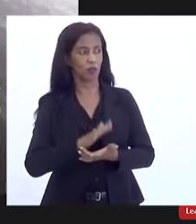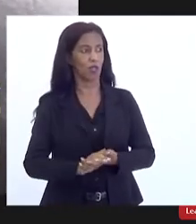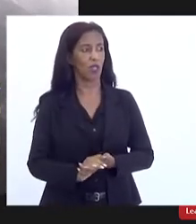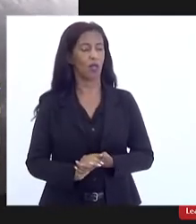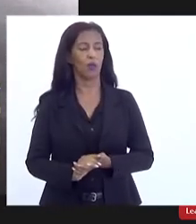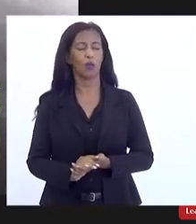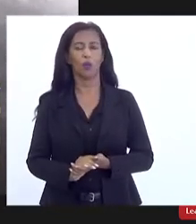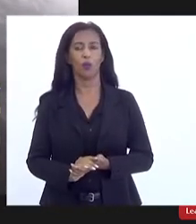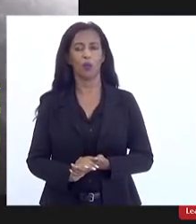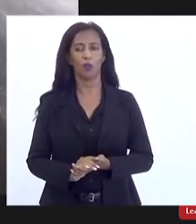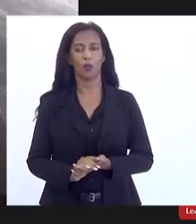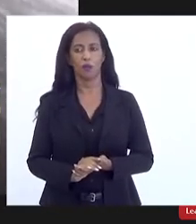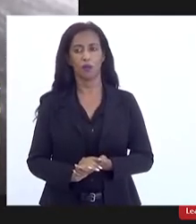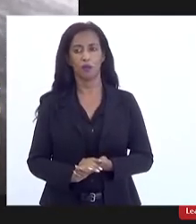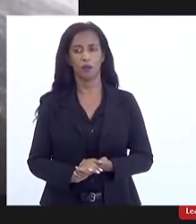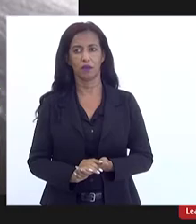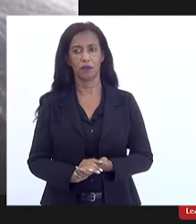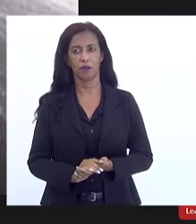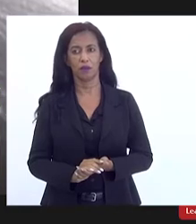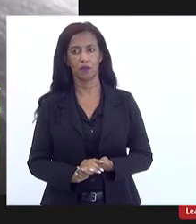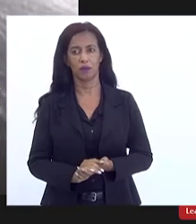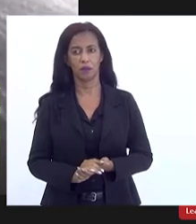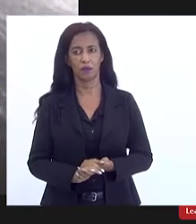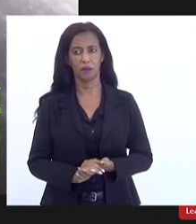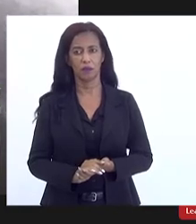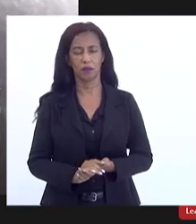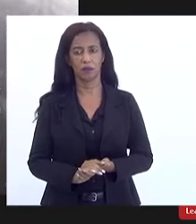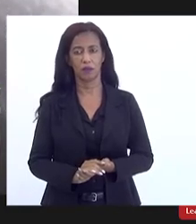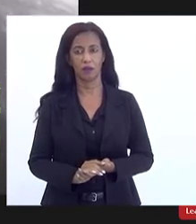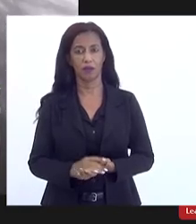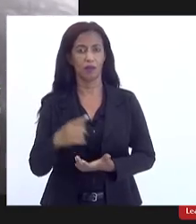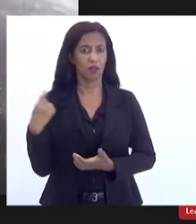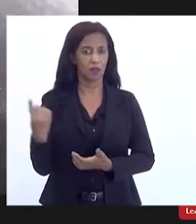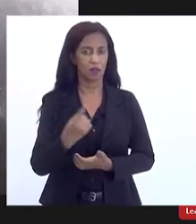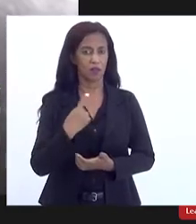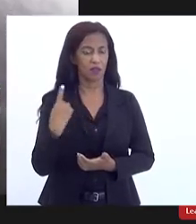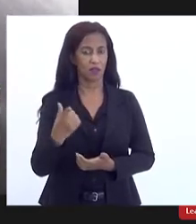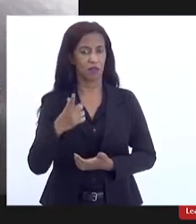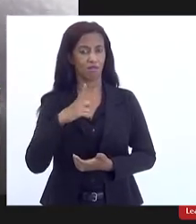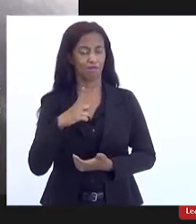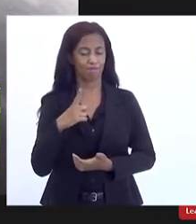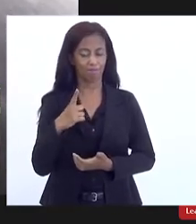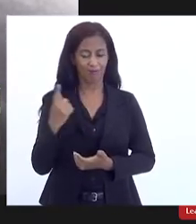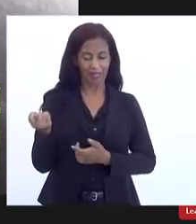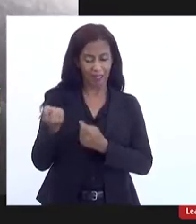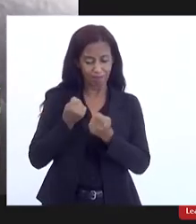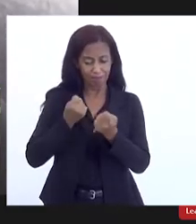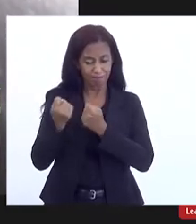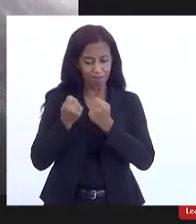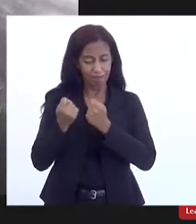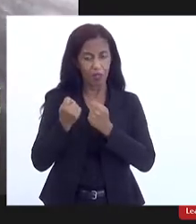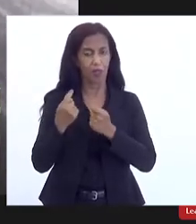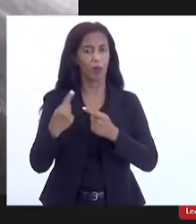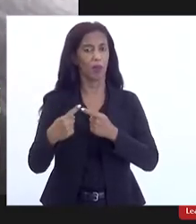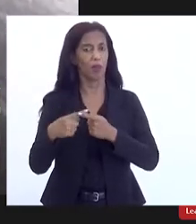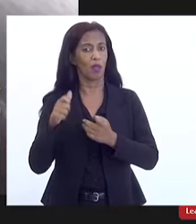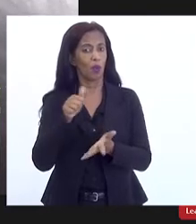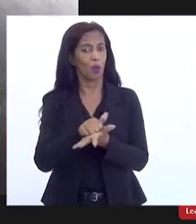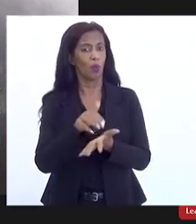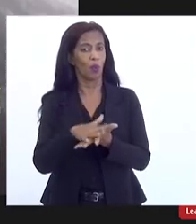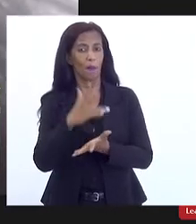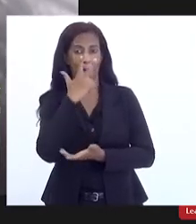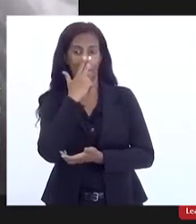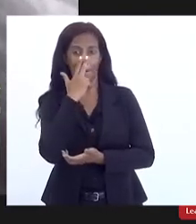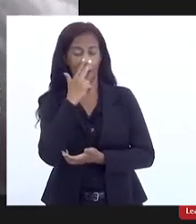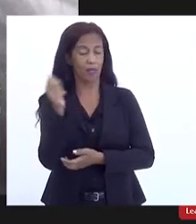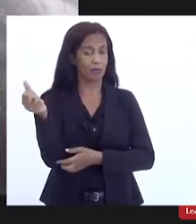de água enfim e a gente está apertando o cinto porque a tendência parece